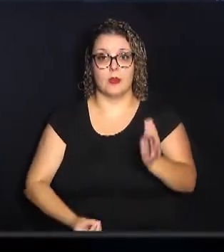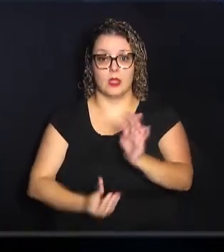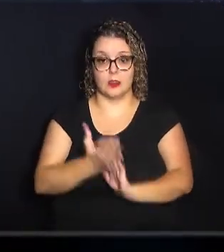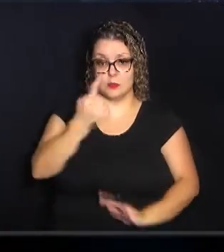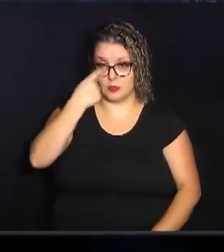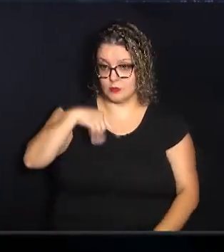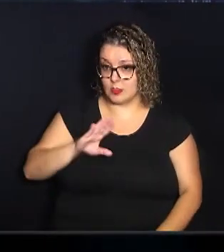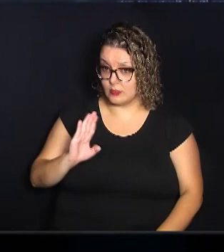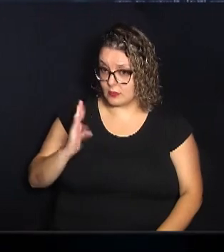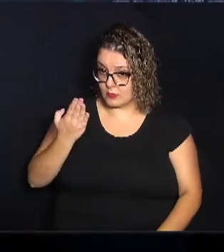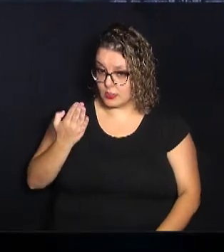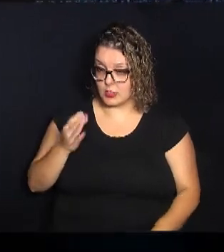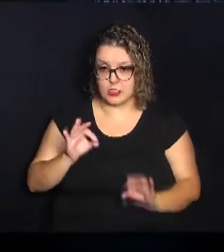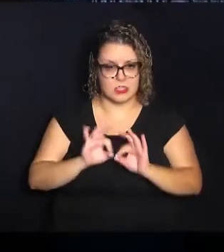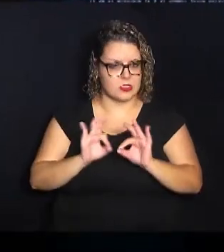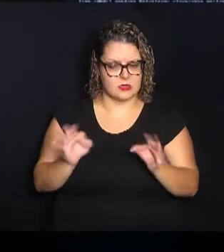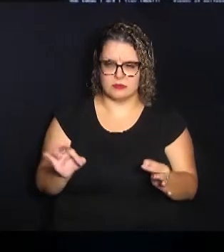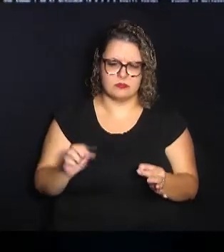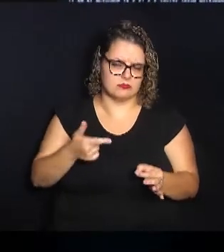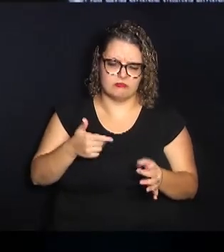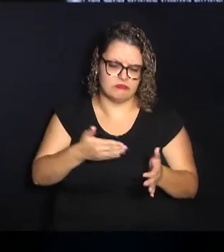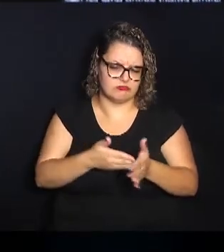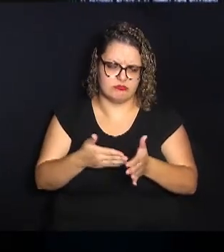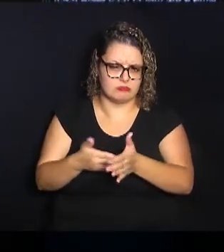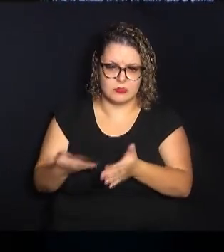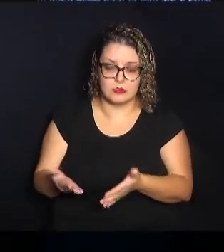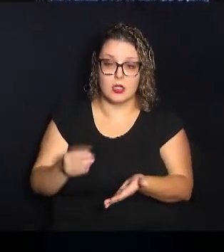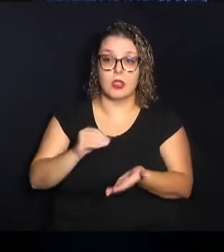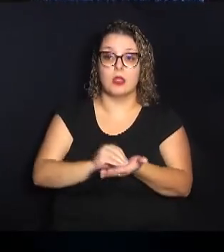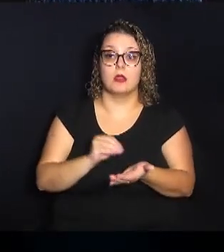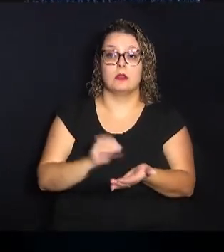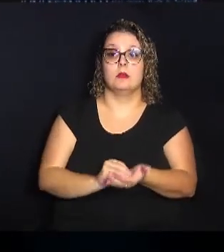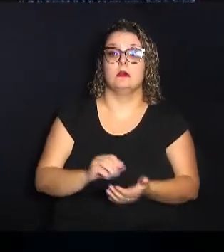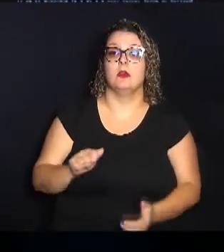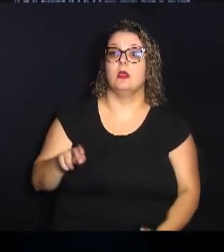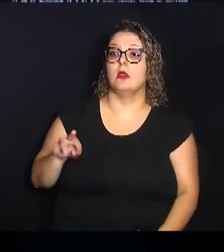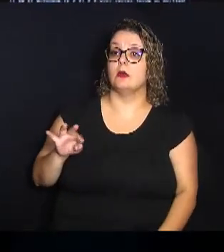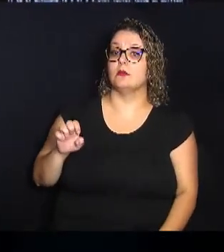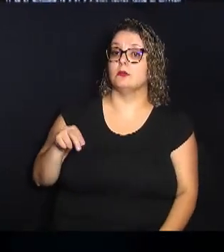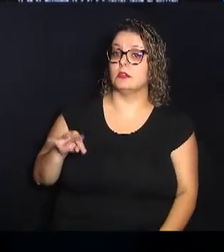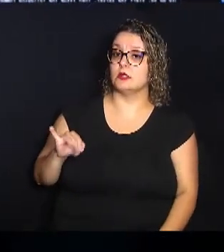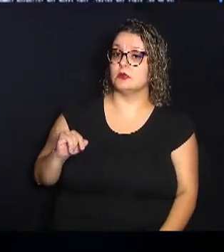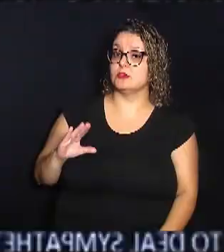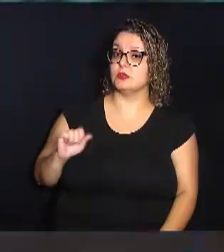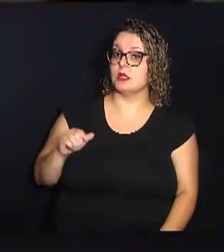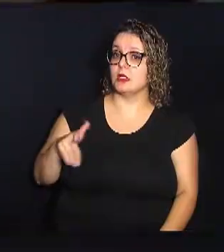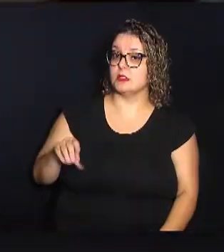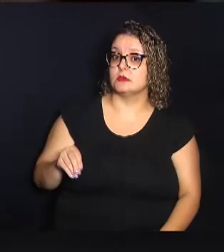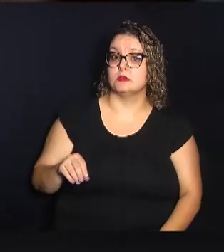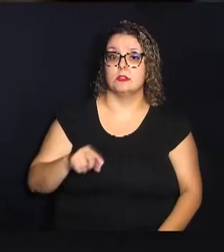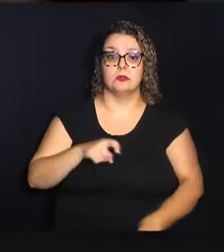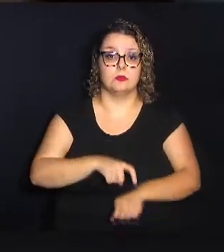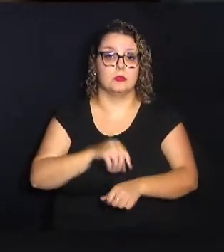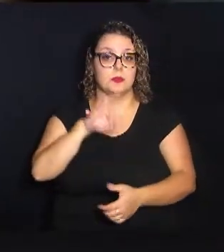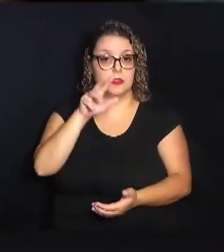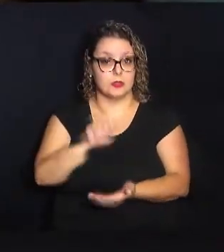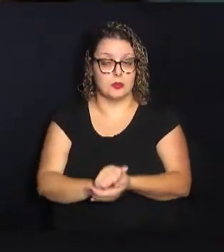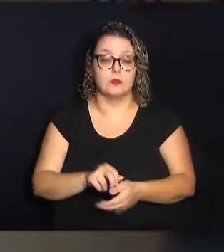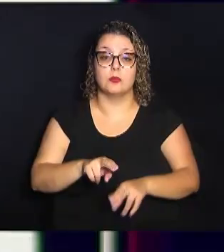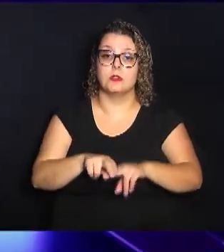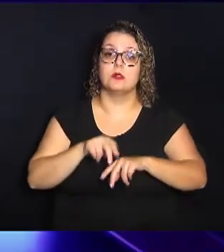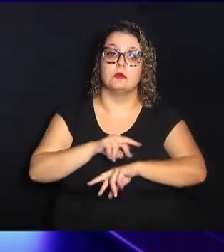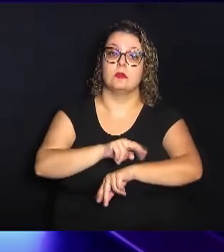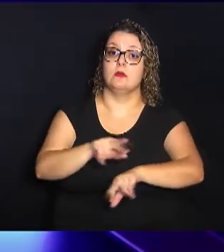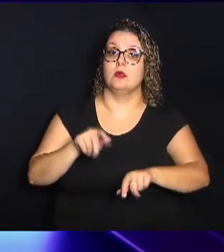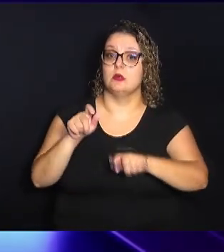falso é simples e sem muitas restrições pela falta de autenticação no momento do cadastro. Por isso, muita gente